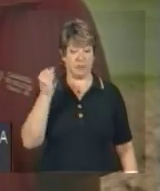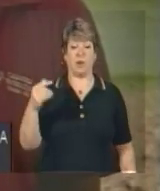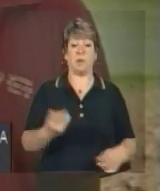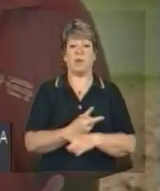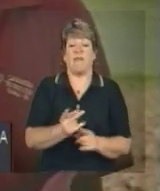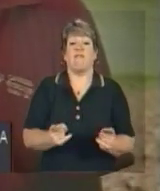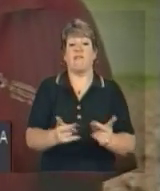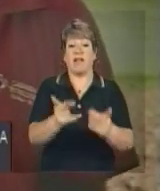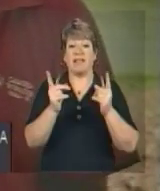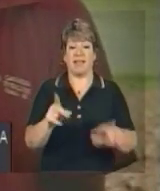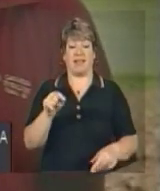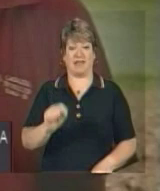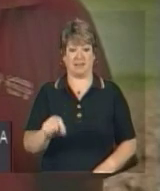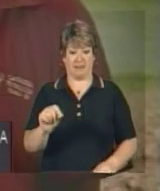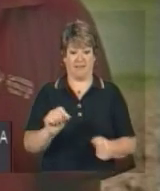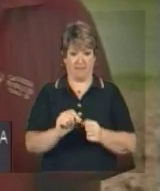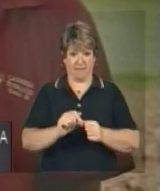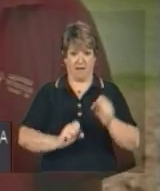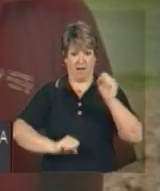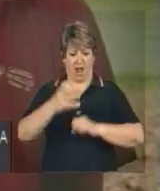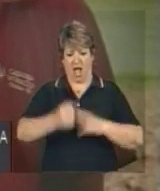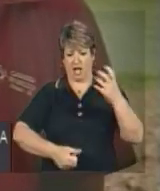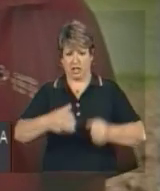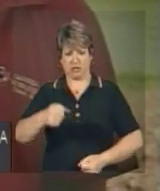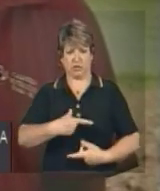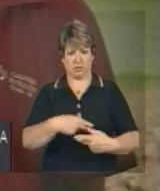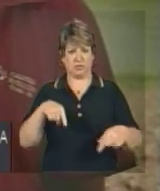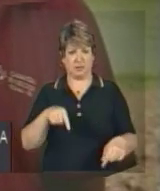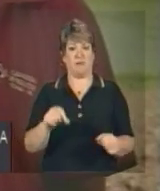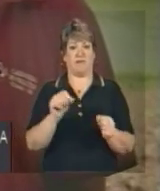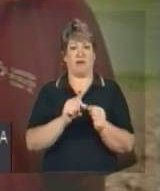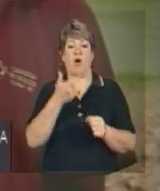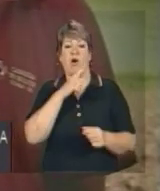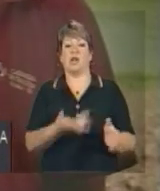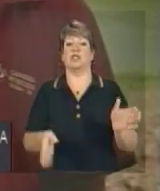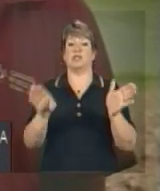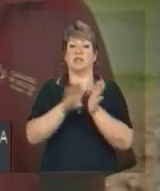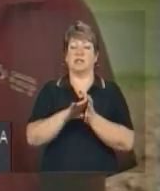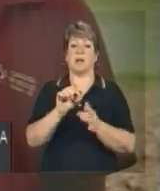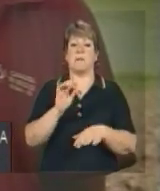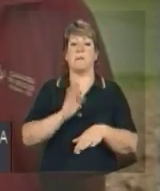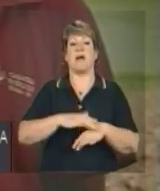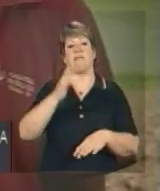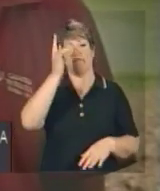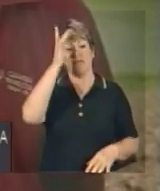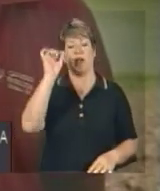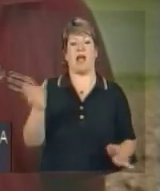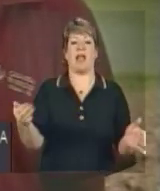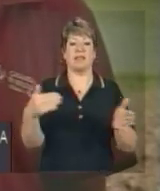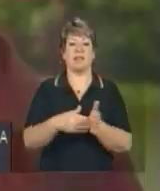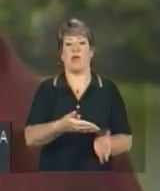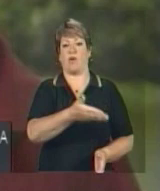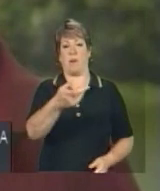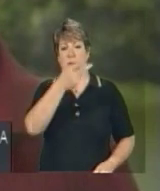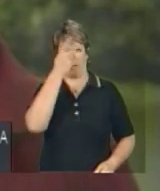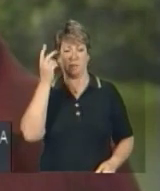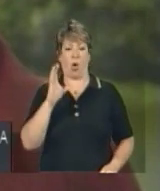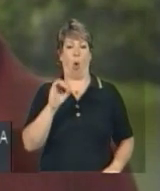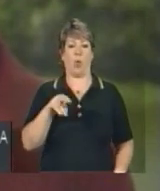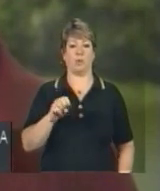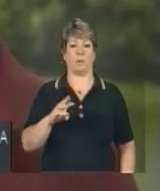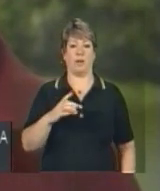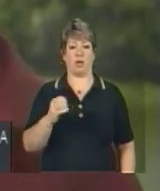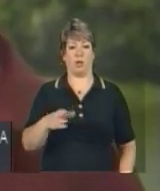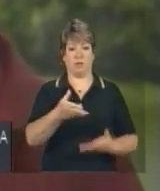vender o produto que se produziu aqui, a cooperativa beneficiou, fazer ele chegar mais facilmente até o consumidor final. O que falta para